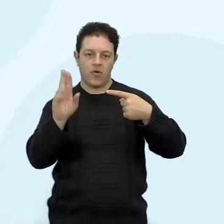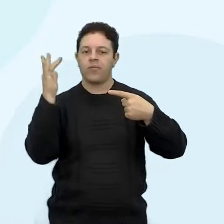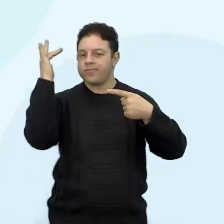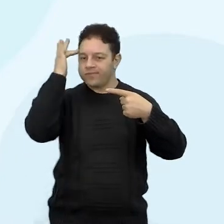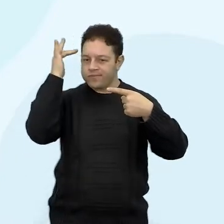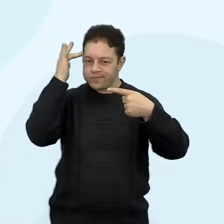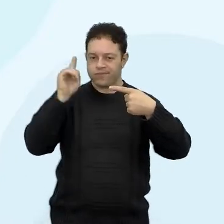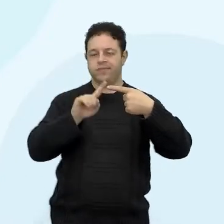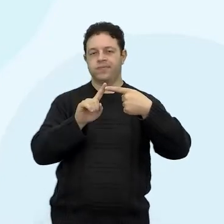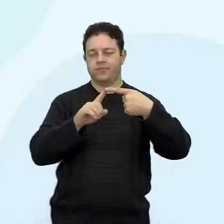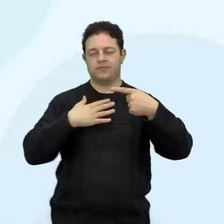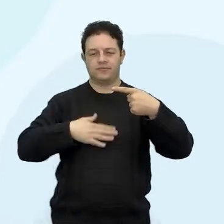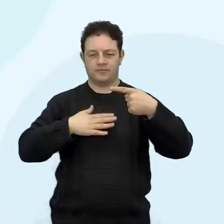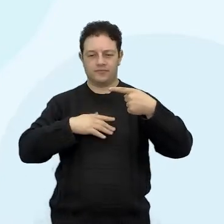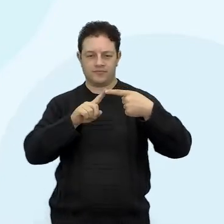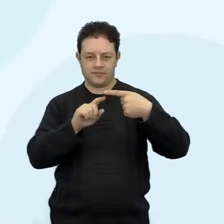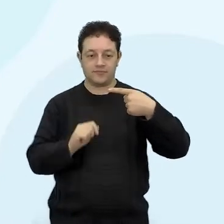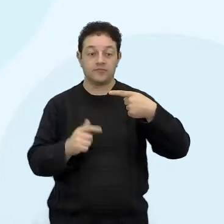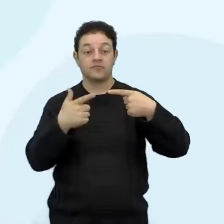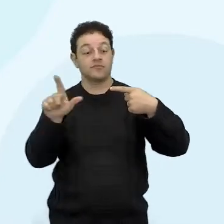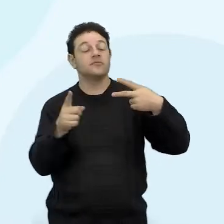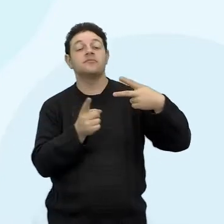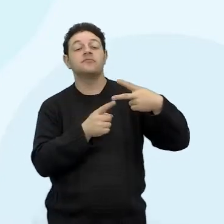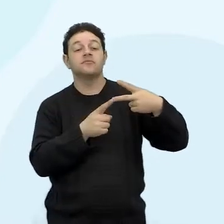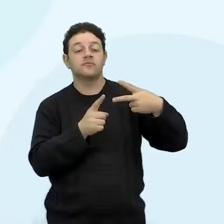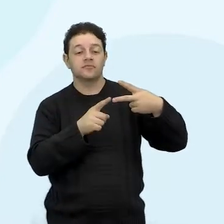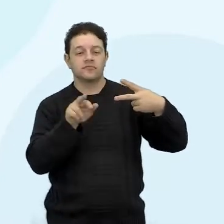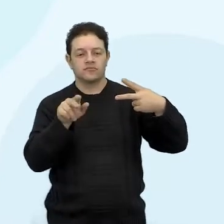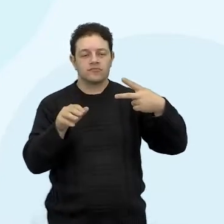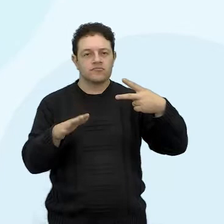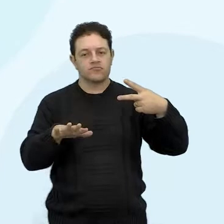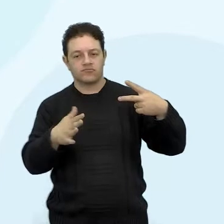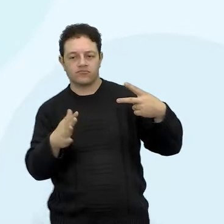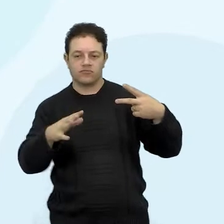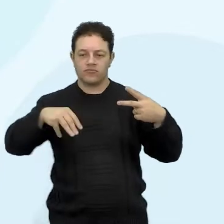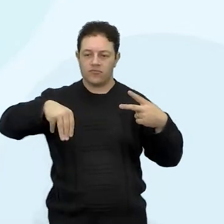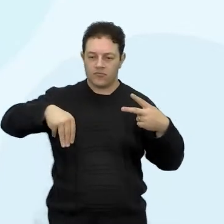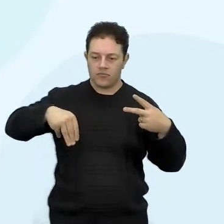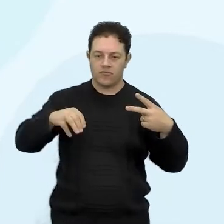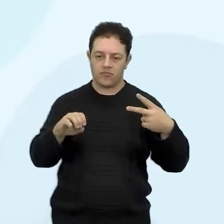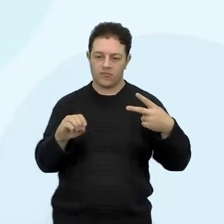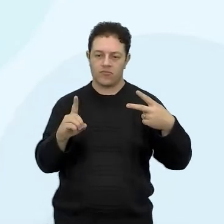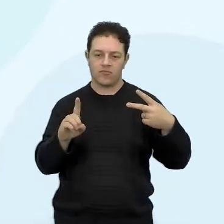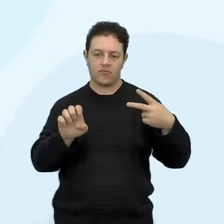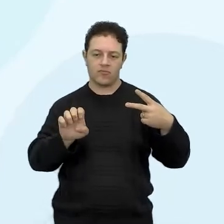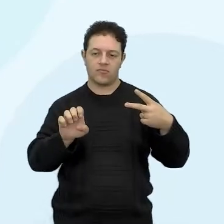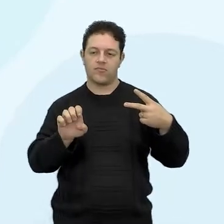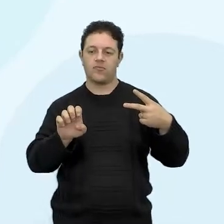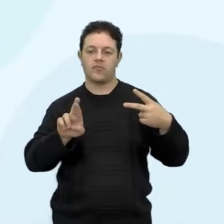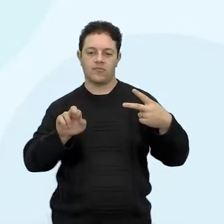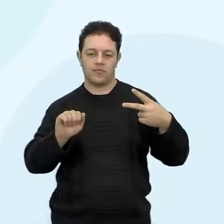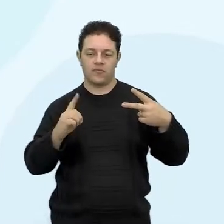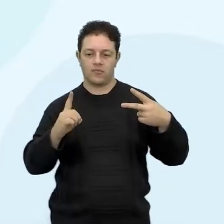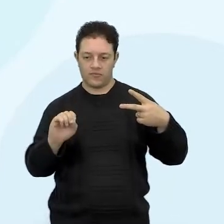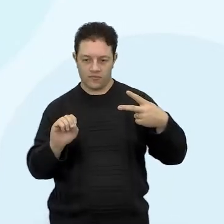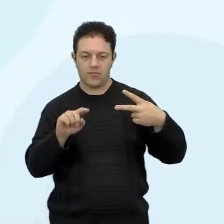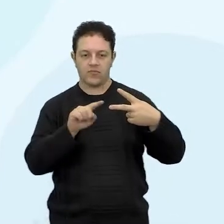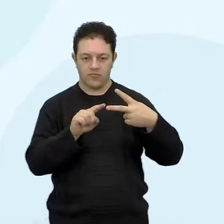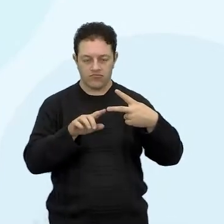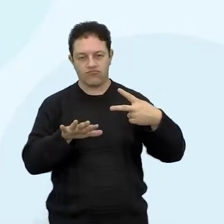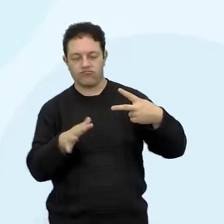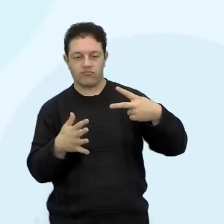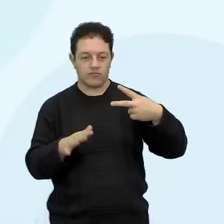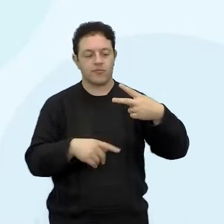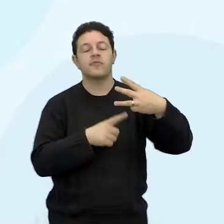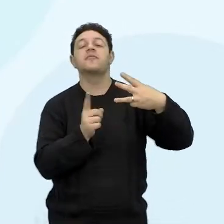O conservador. A gente tem aí o segundo, que é o moderado. O moderado. E o